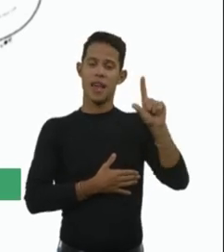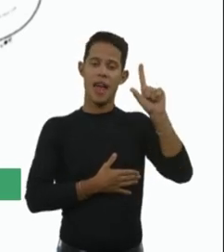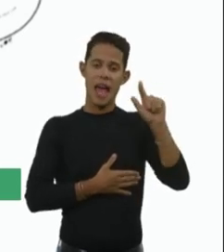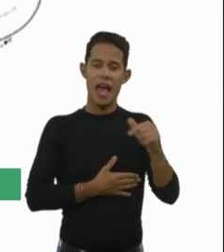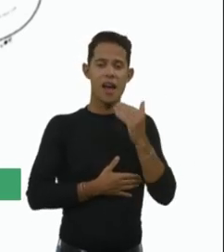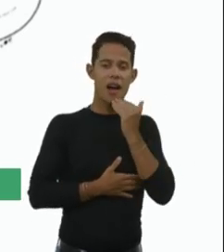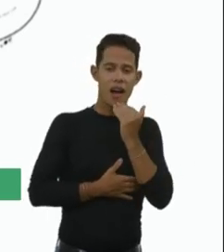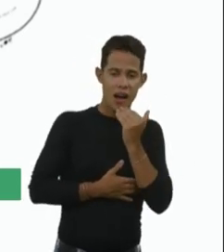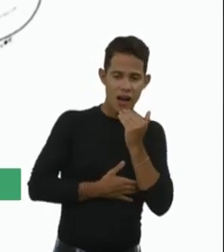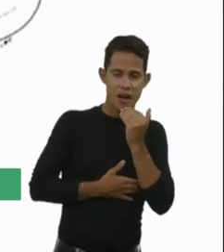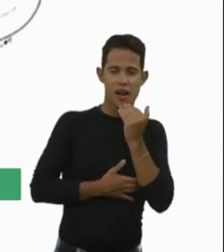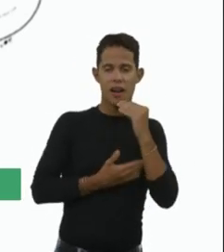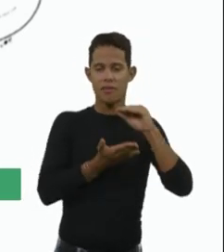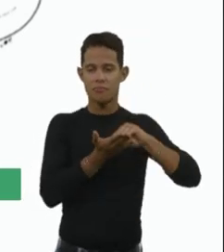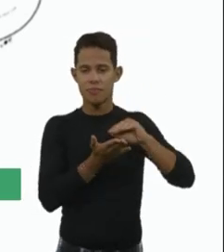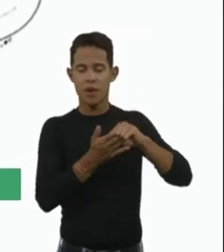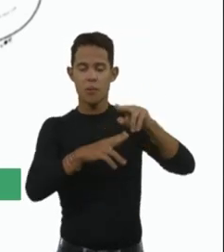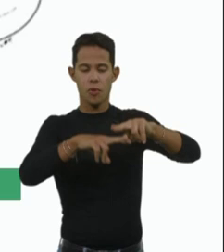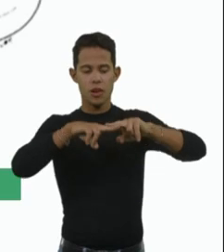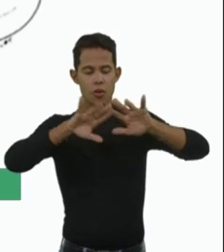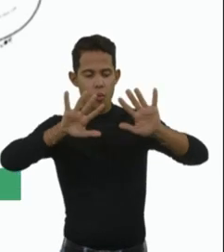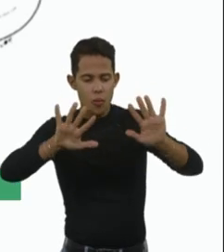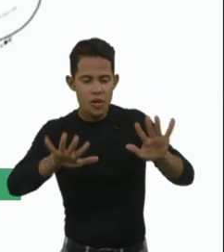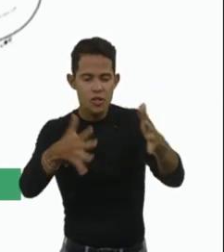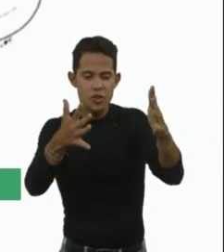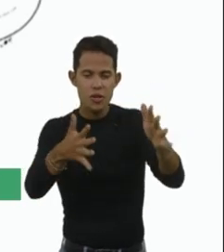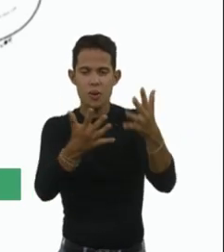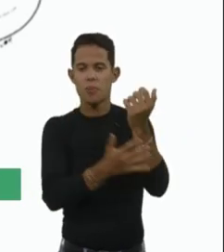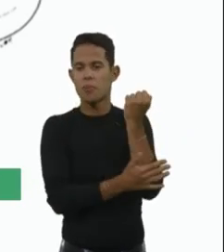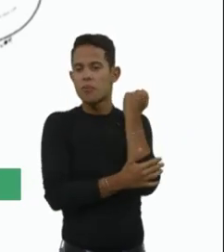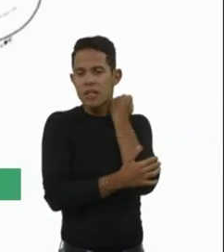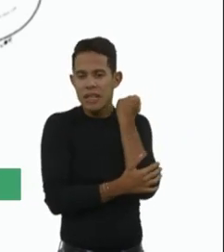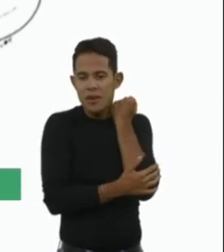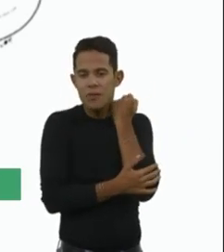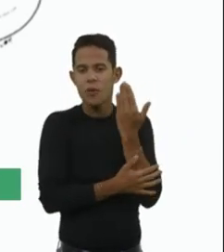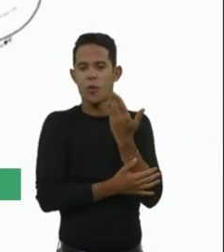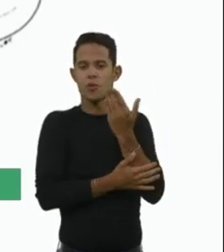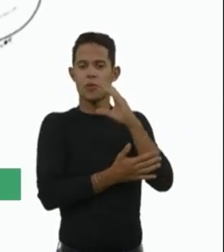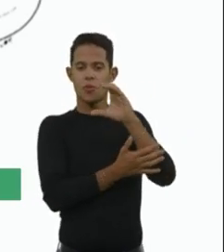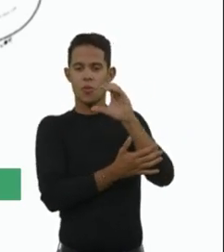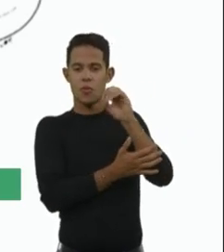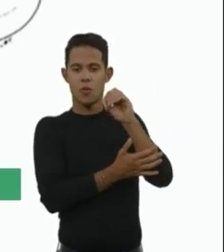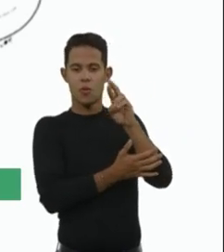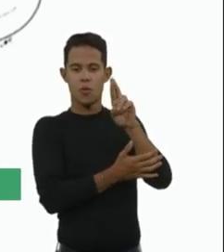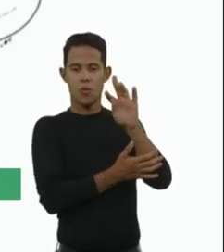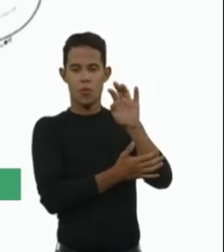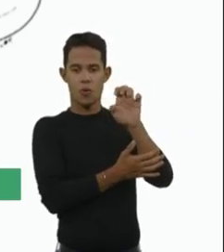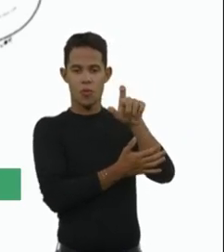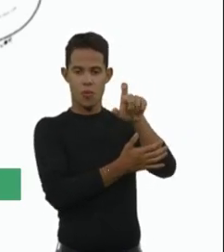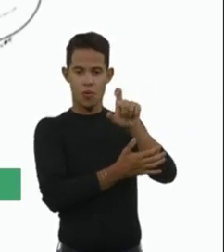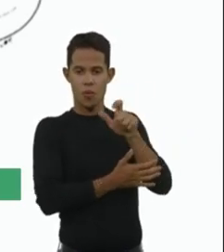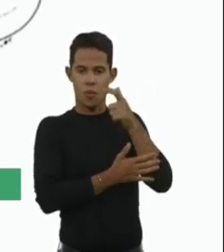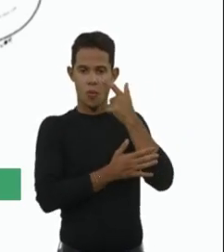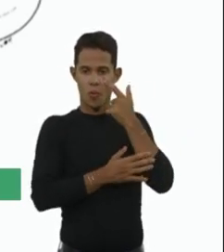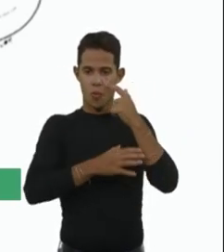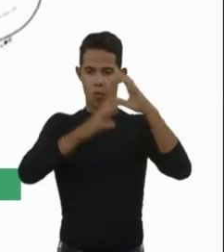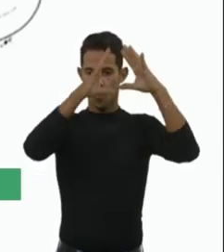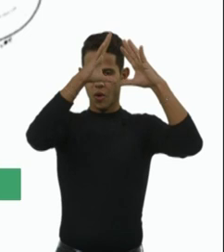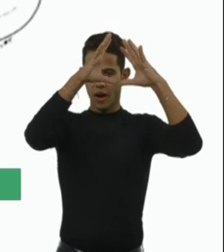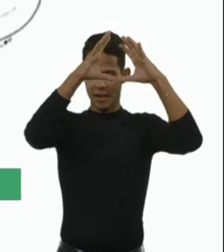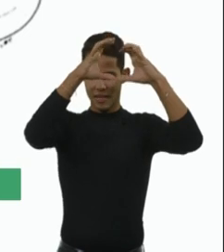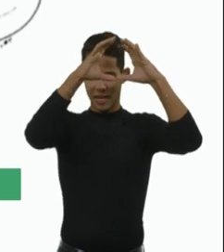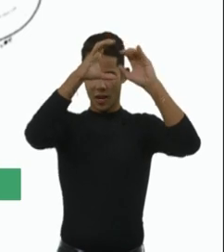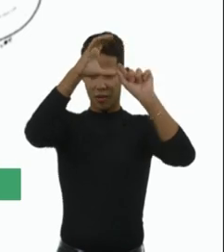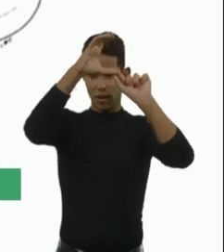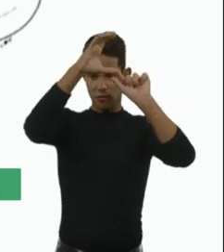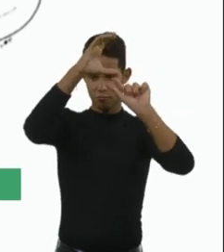Então, todo o estímulo nervoso que é gerado no nosso córtex, ele vem, então, até o primeiro neurônio, até a medula, onde ele